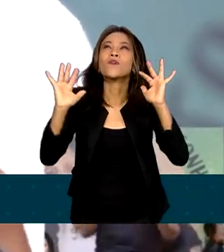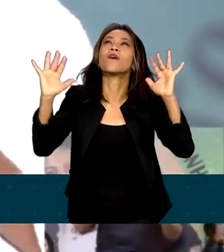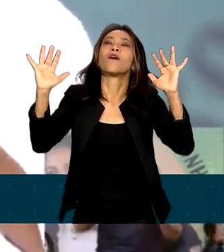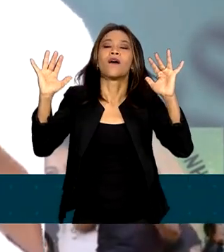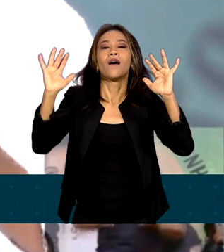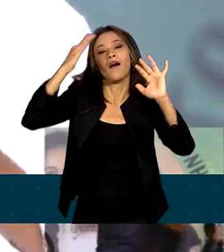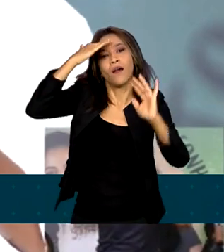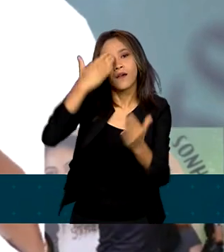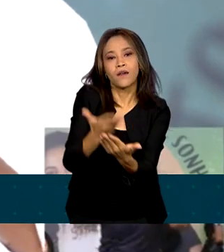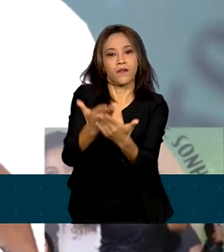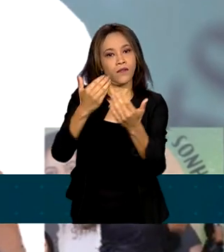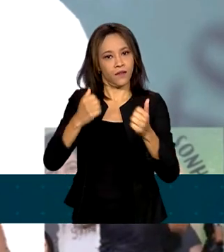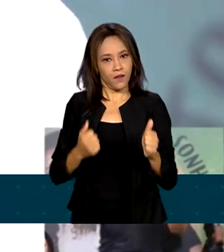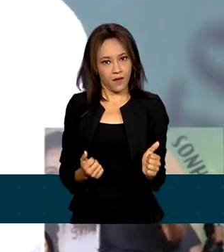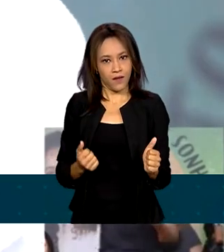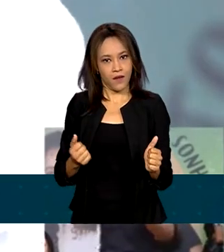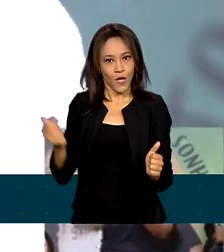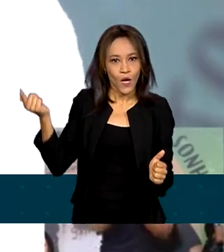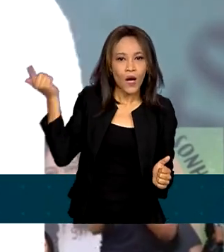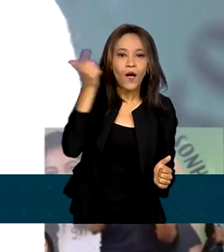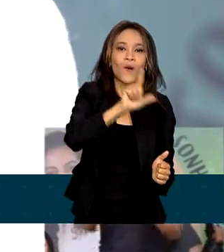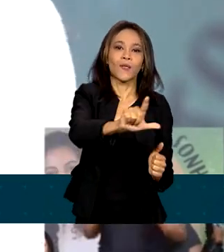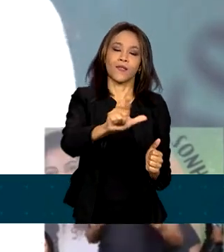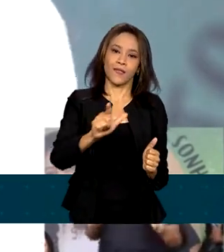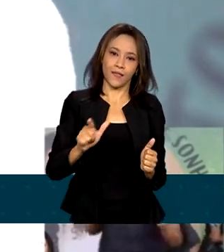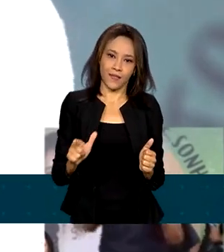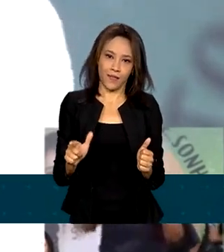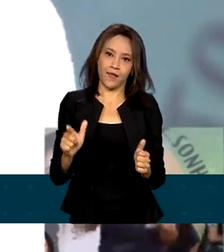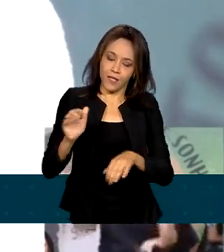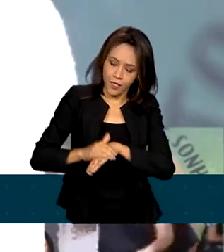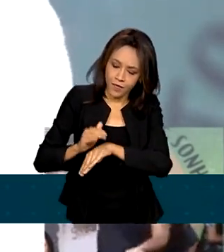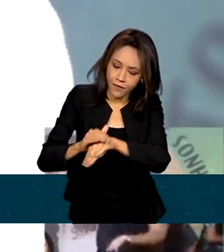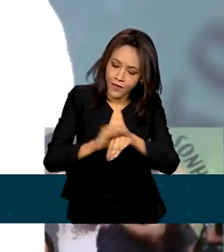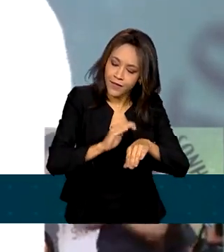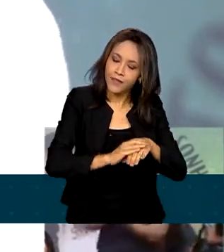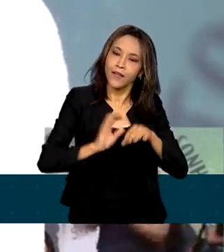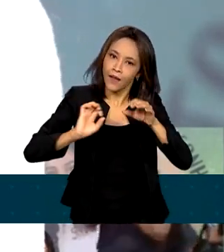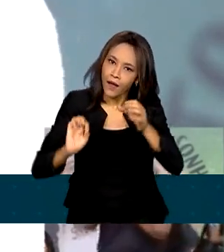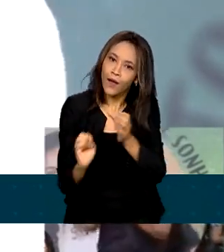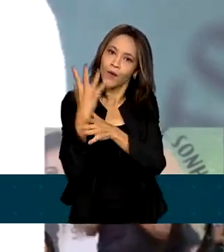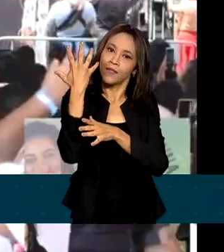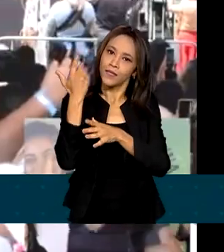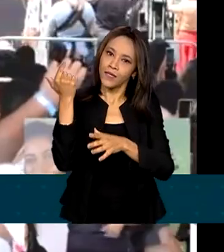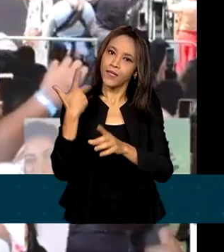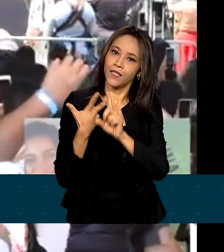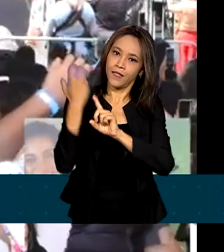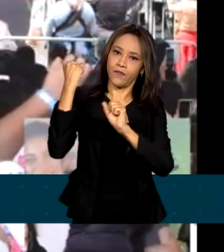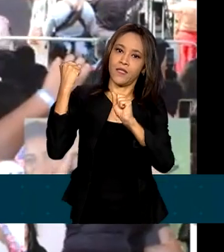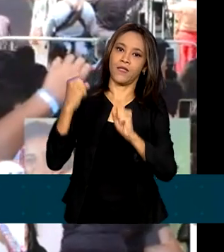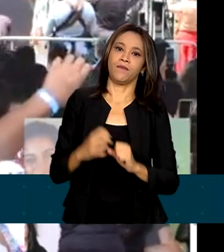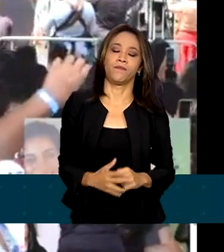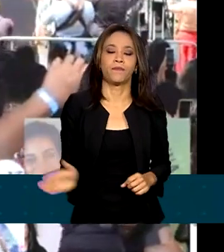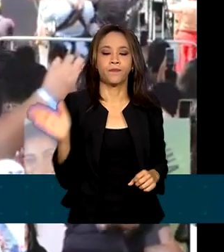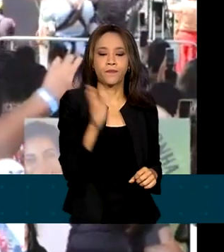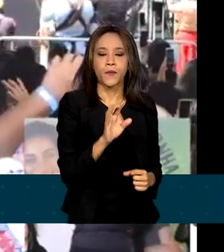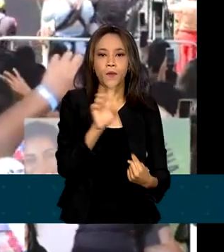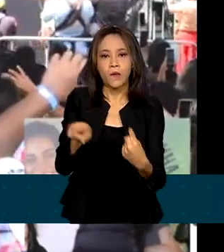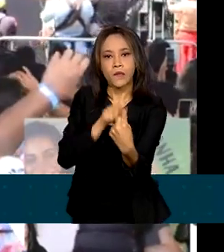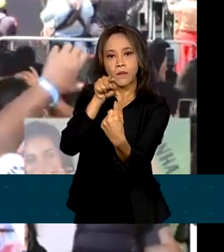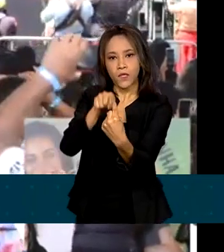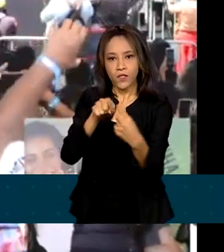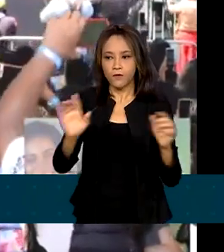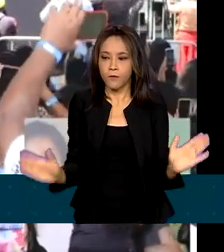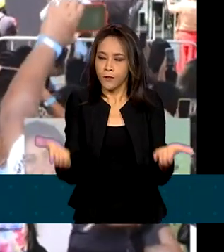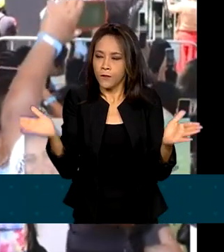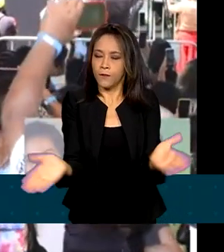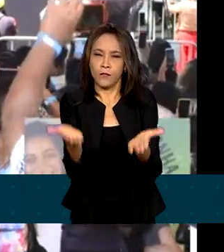acreditar, realizar e fazer acontecer e vencer. A ideia é investir na força